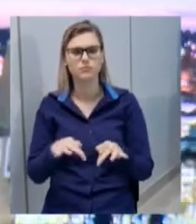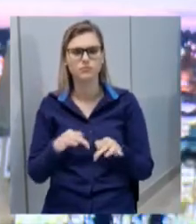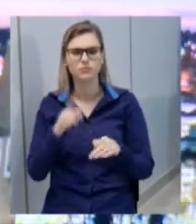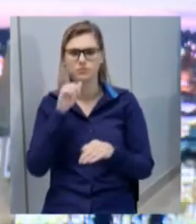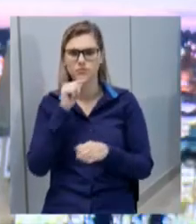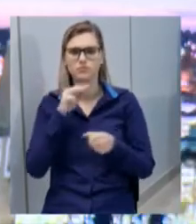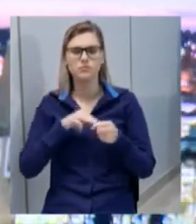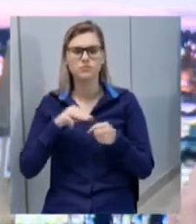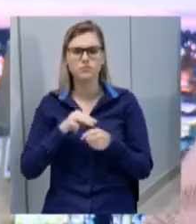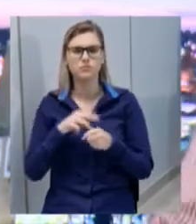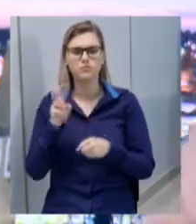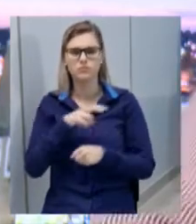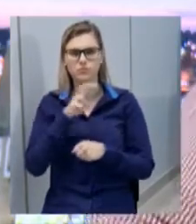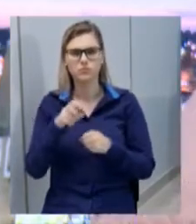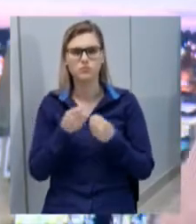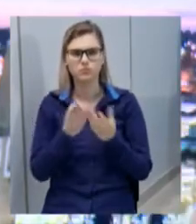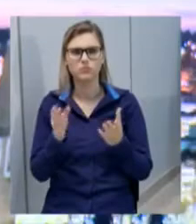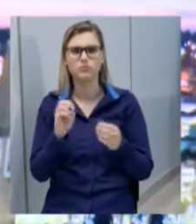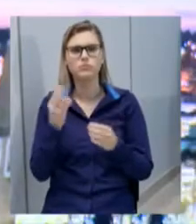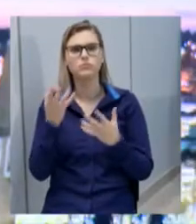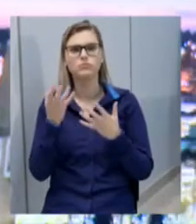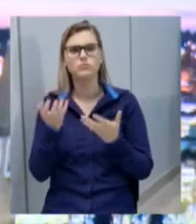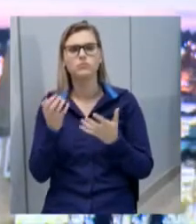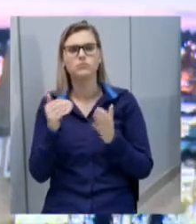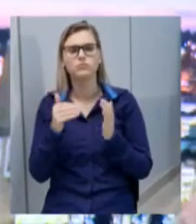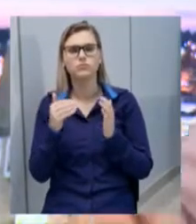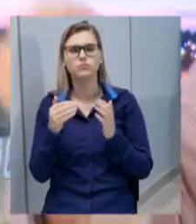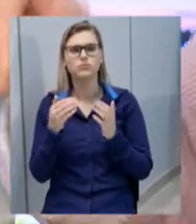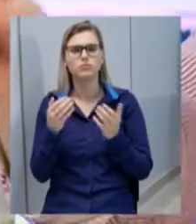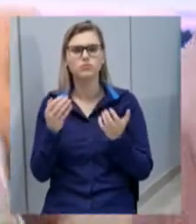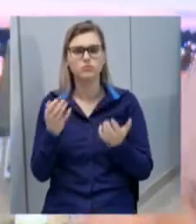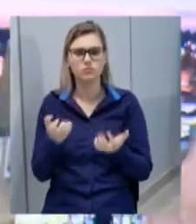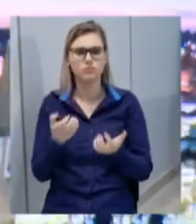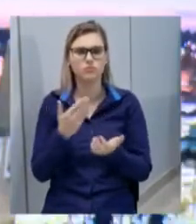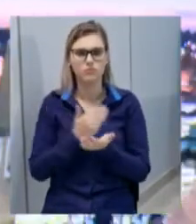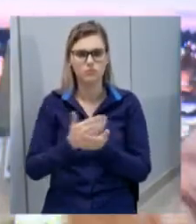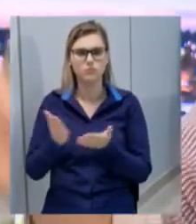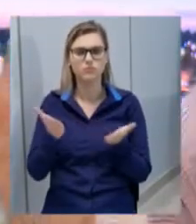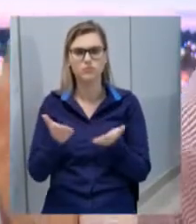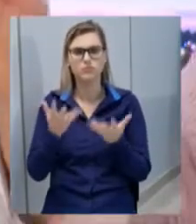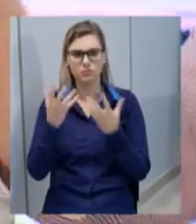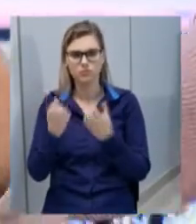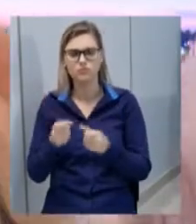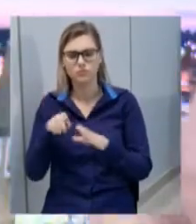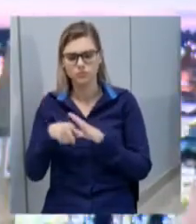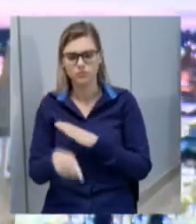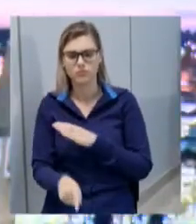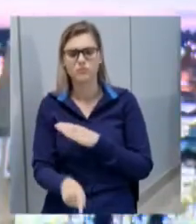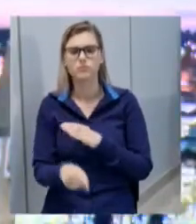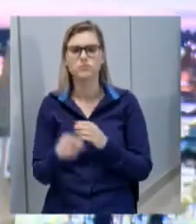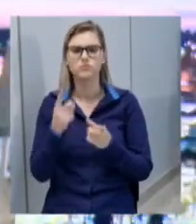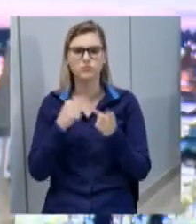município de Xancherê ou ela quer assumir desde já os postos artesianos que foram feitos a duras penas